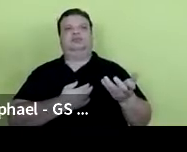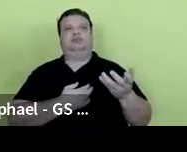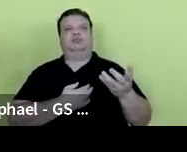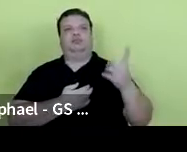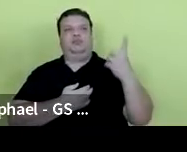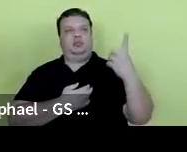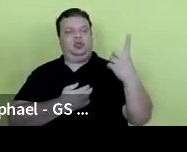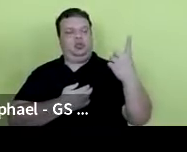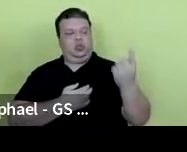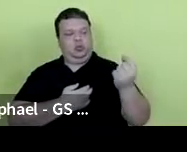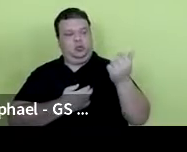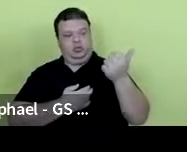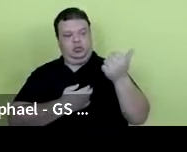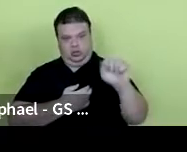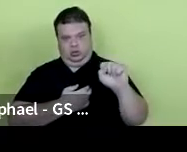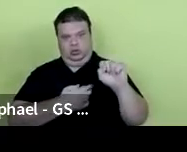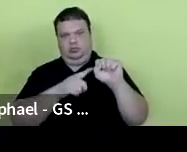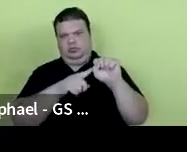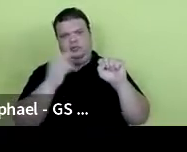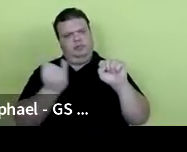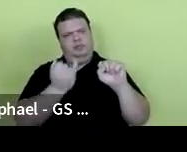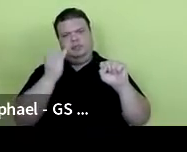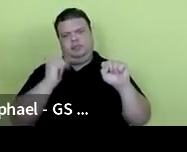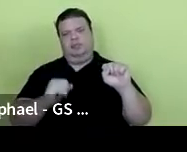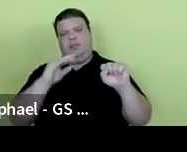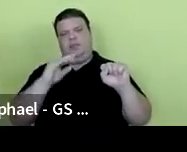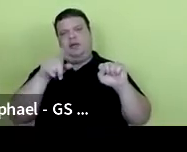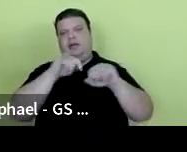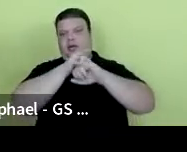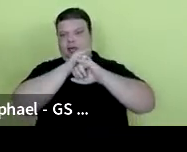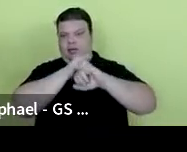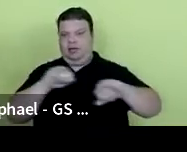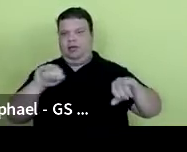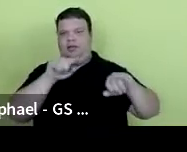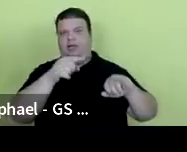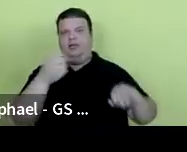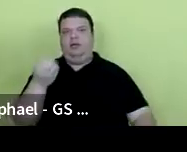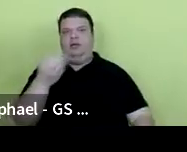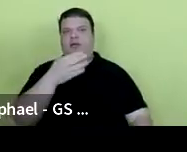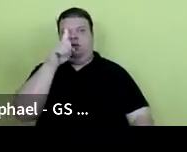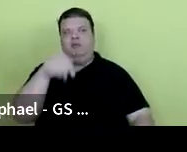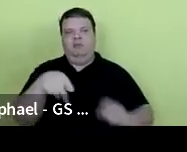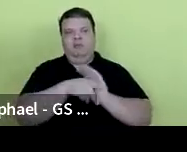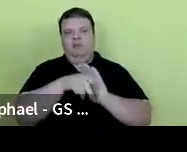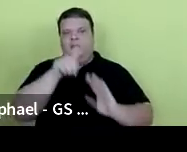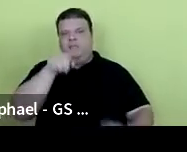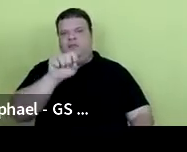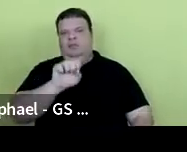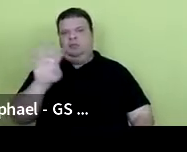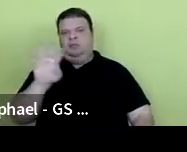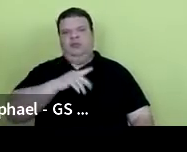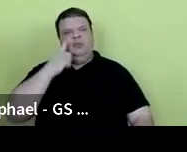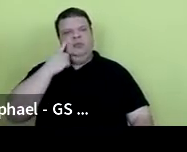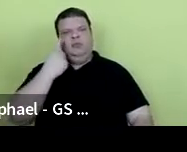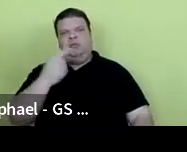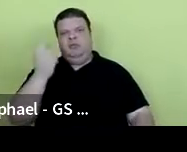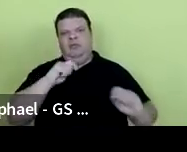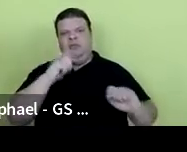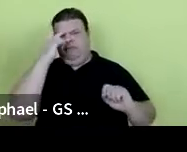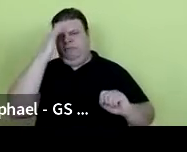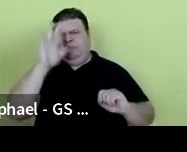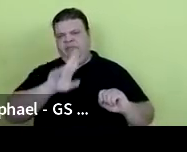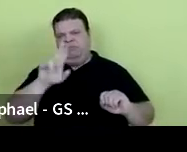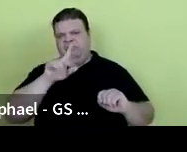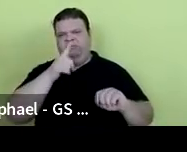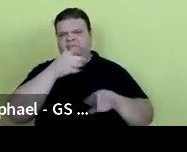2018, foi muito importante esse lançamento da nova versão do software, ele ficou bem mais amigável e eu